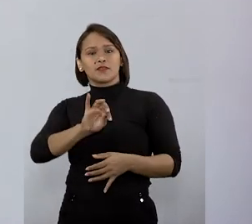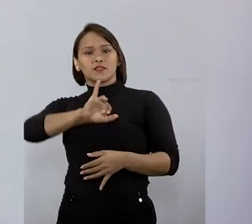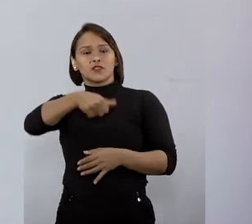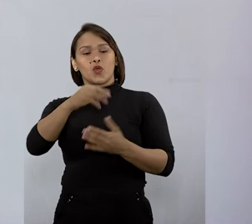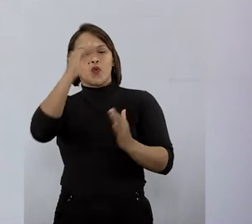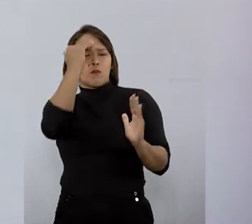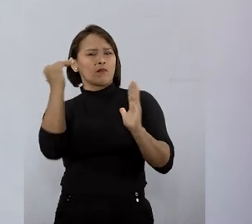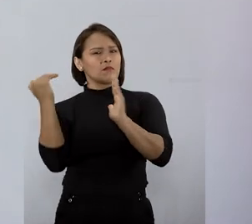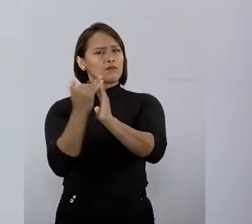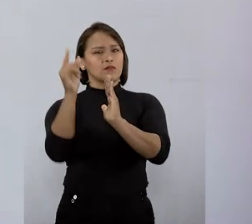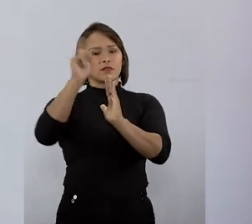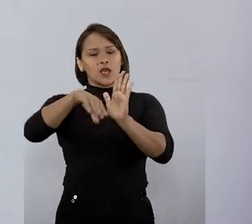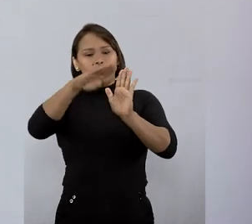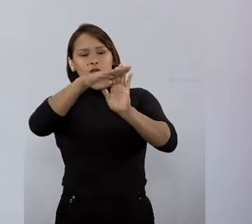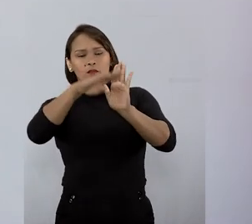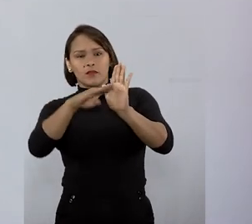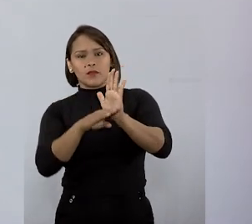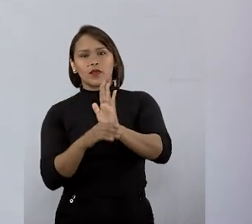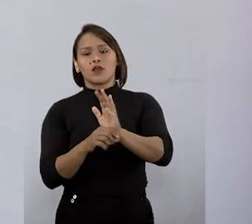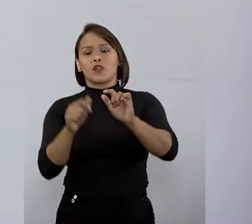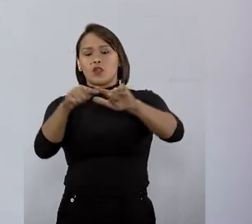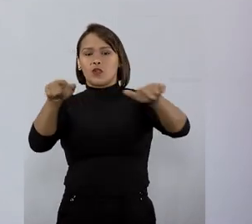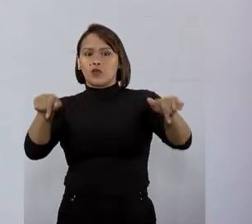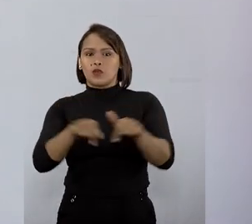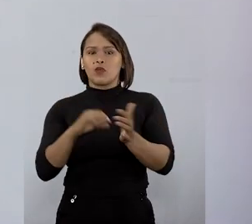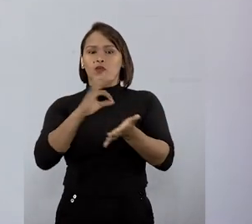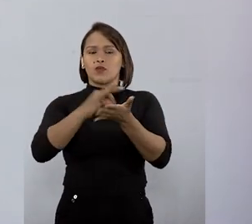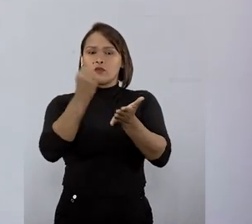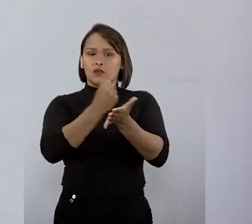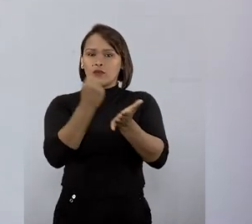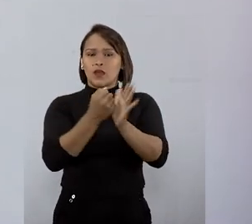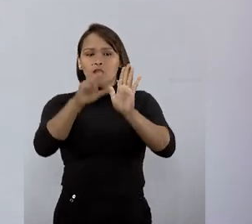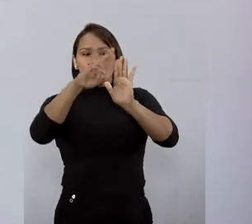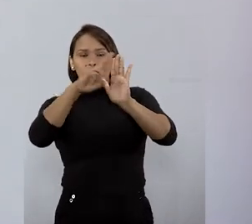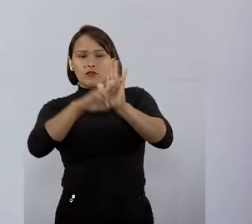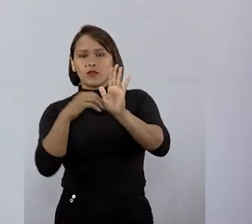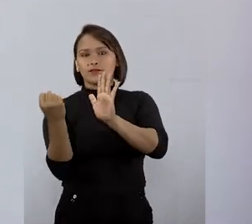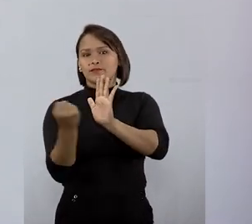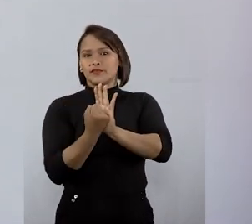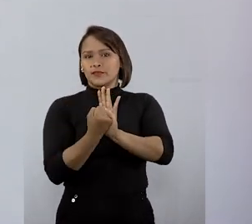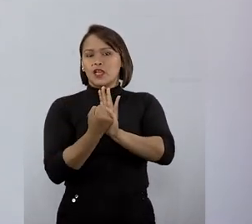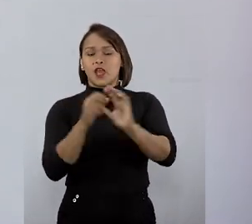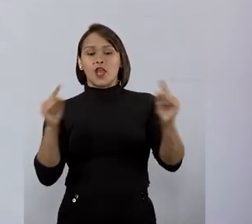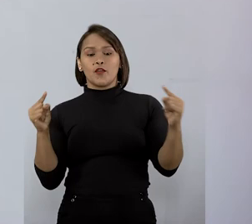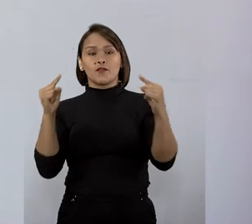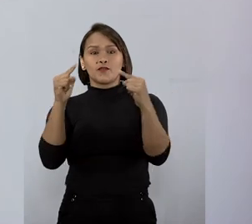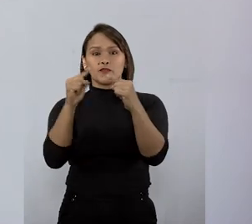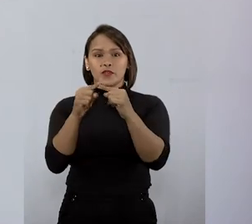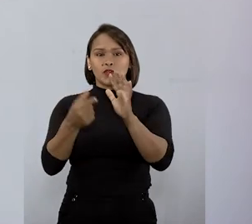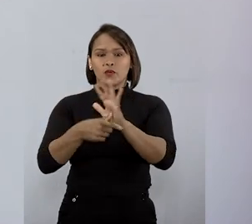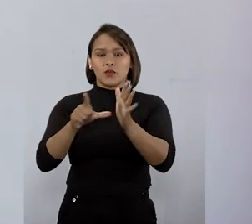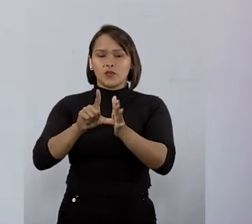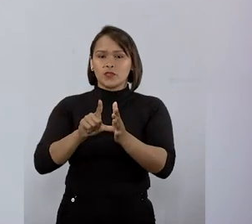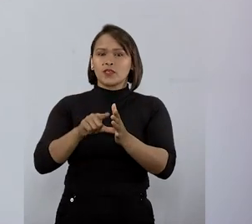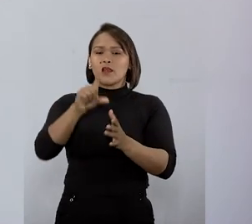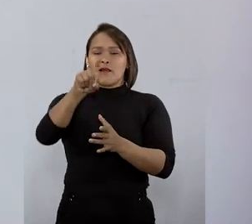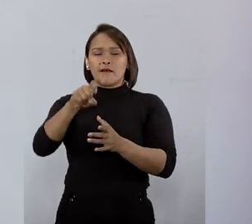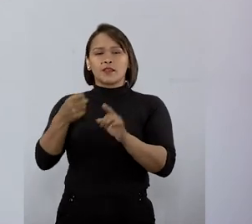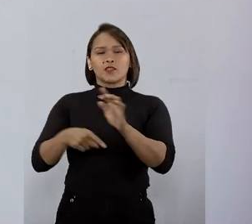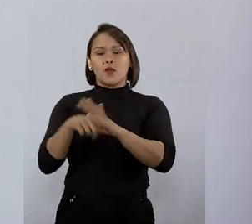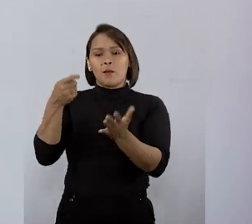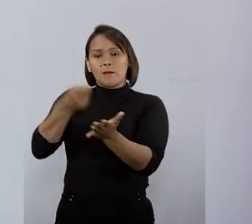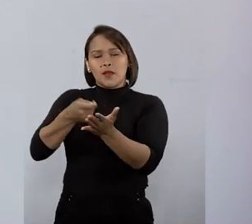STJ que as obrigações impostas pelos loteadores no contrato padrão regularmente registrados vinculam os adquirentes,